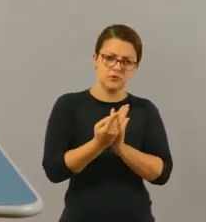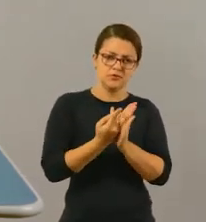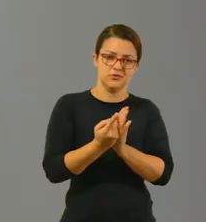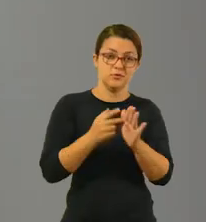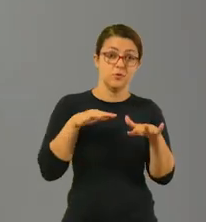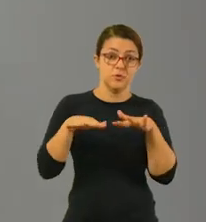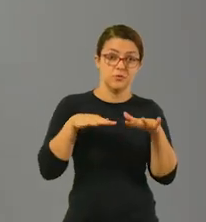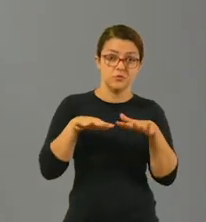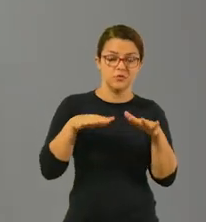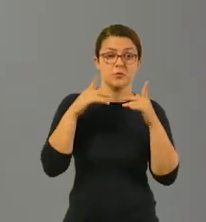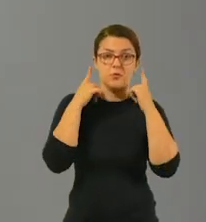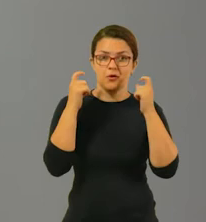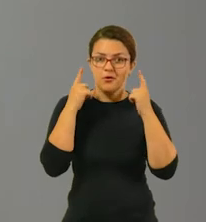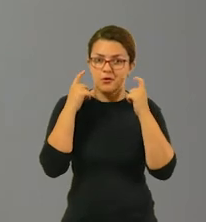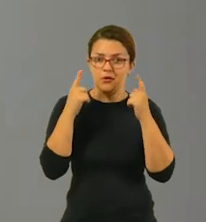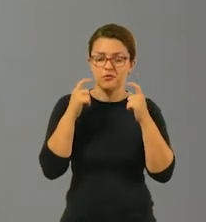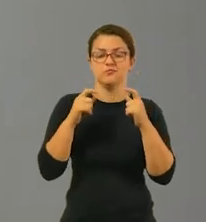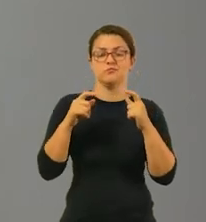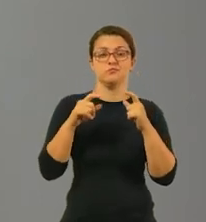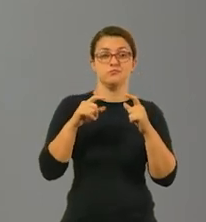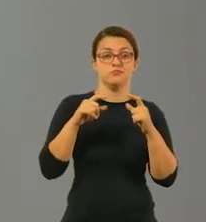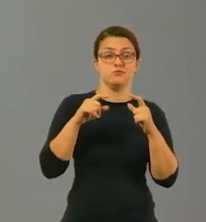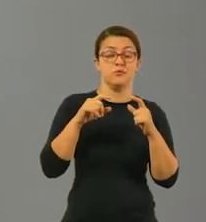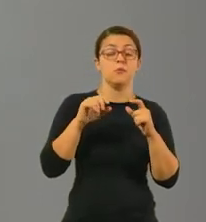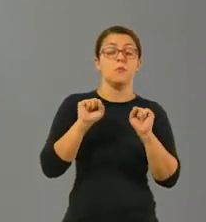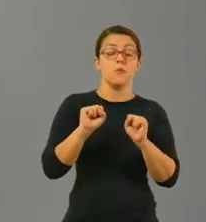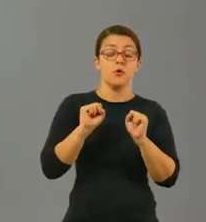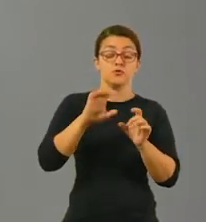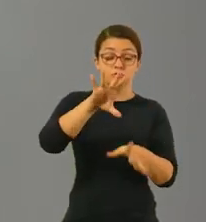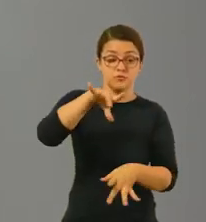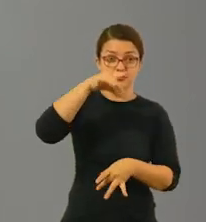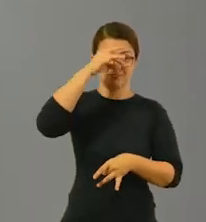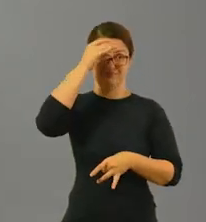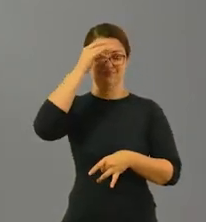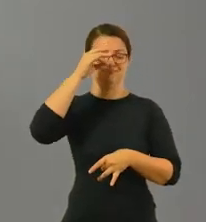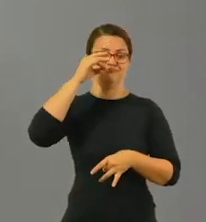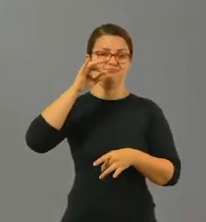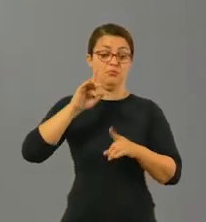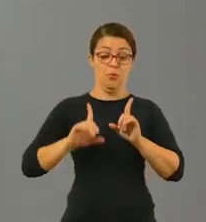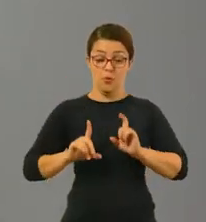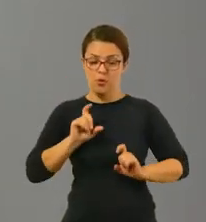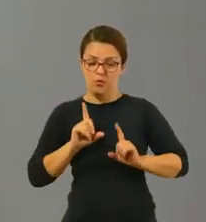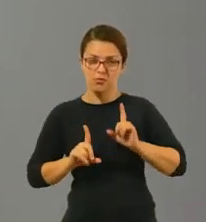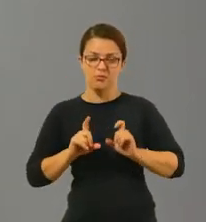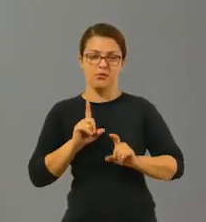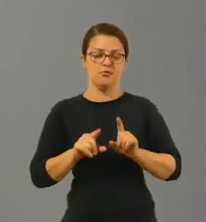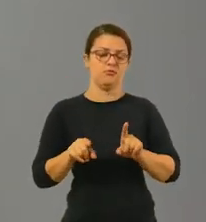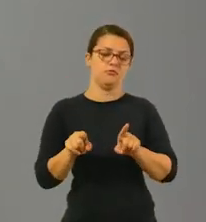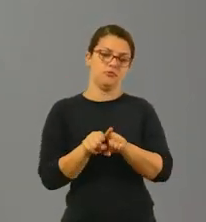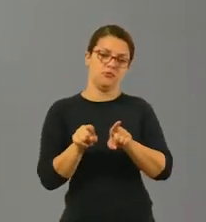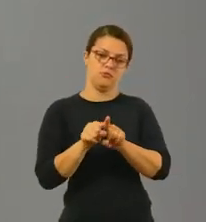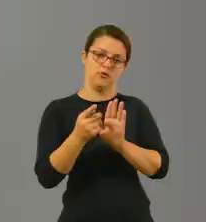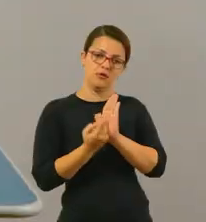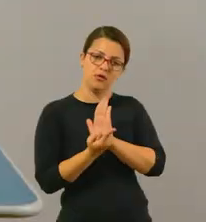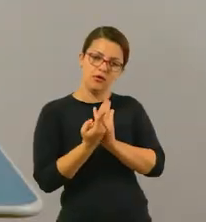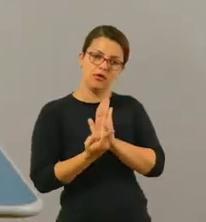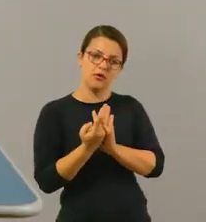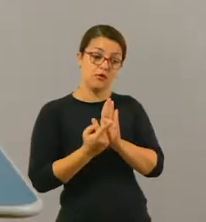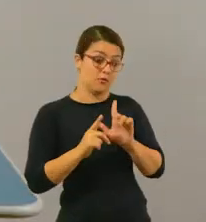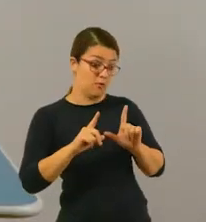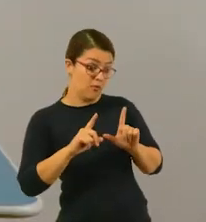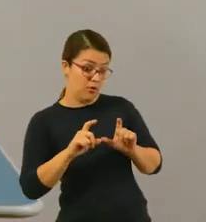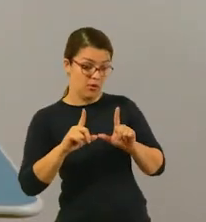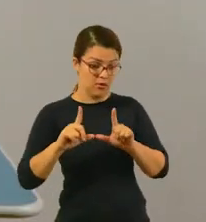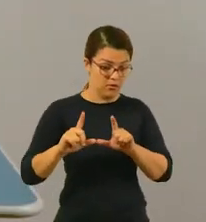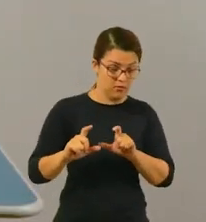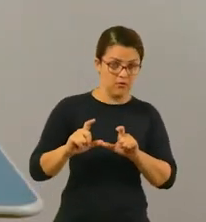dele reproduzir o som, seja possível dele imitar através dos gestos ou registrar também através de desenho e que seja possível